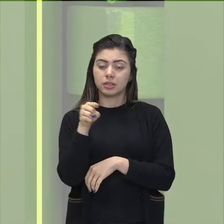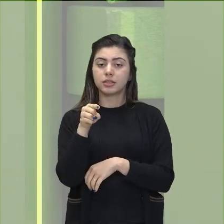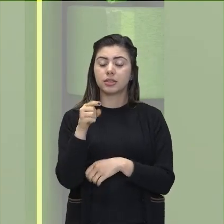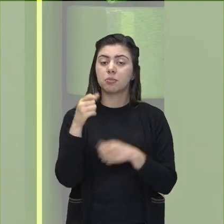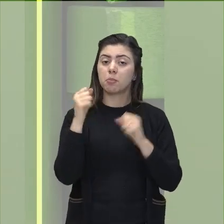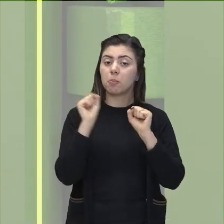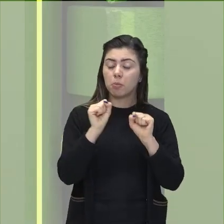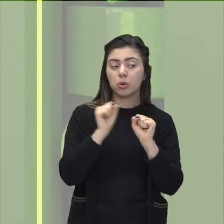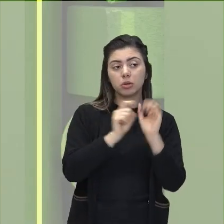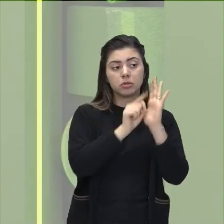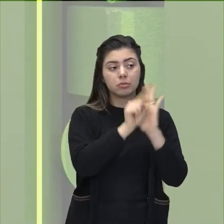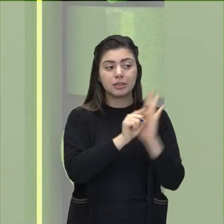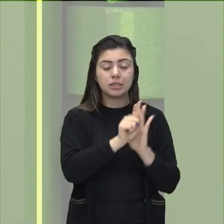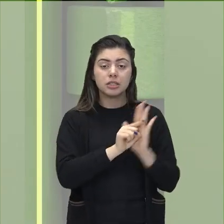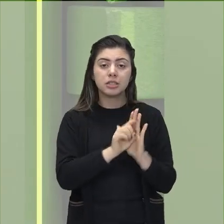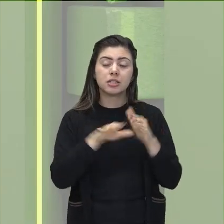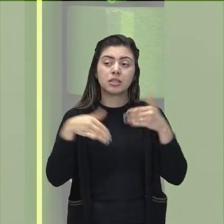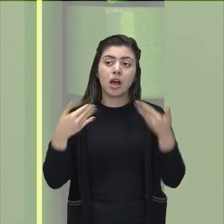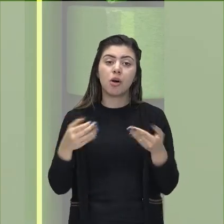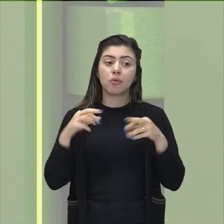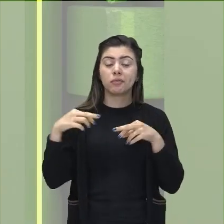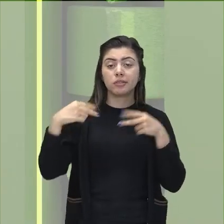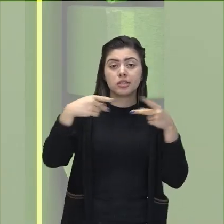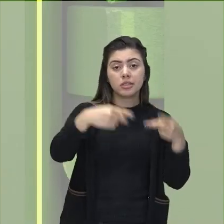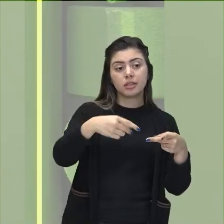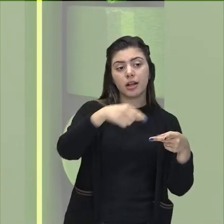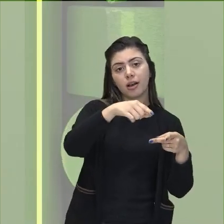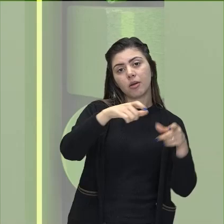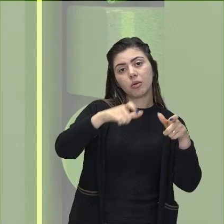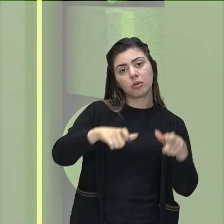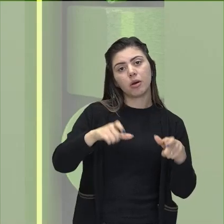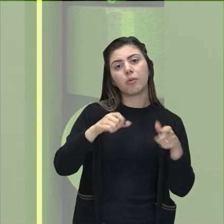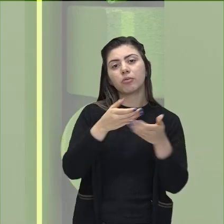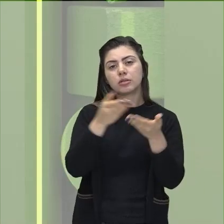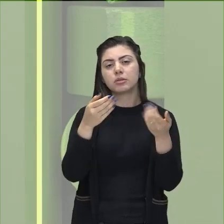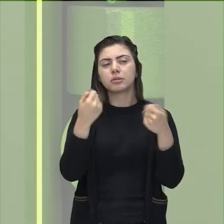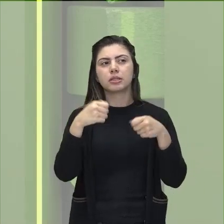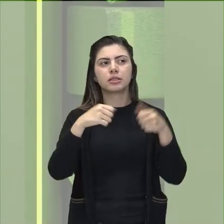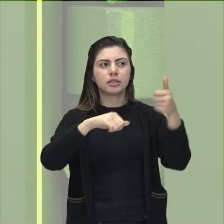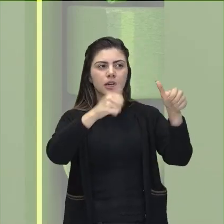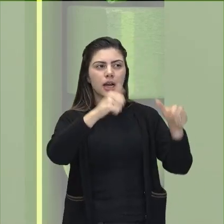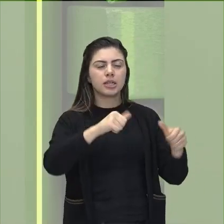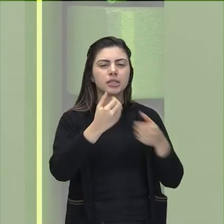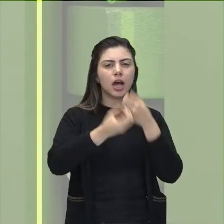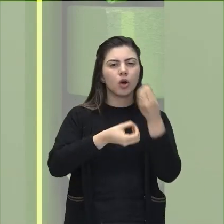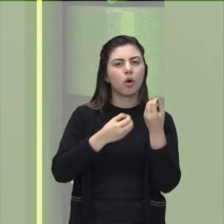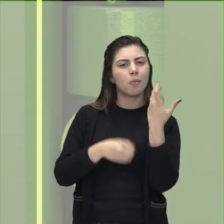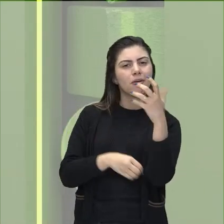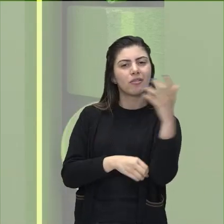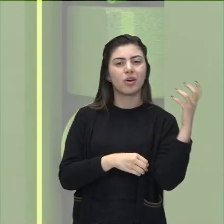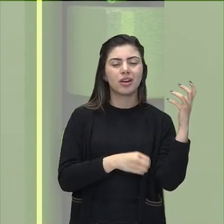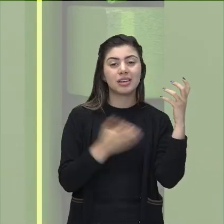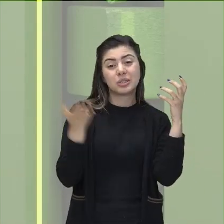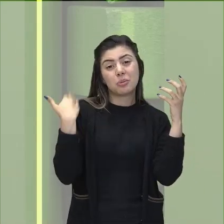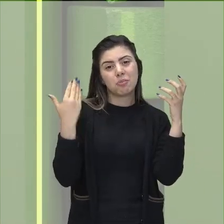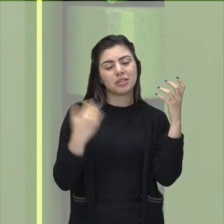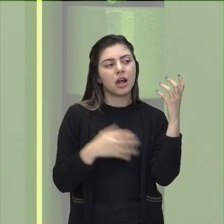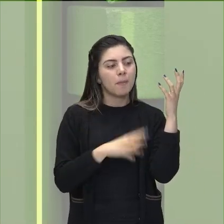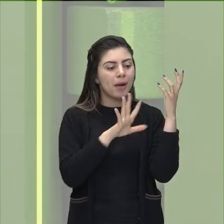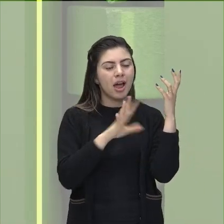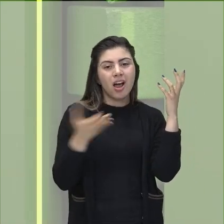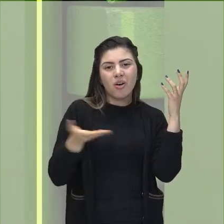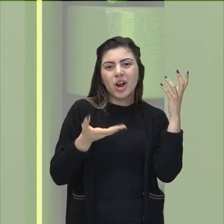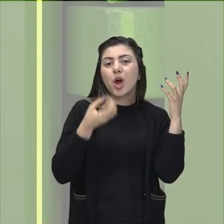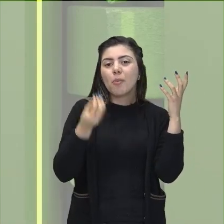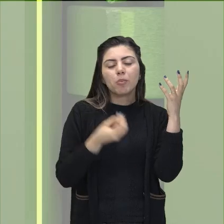pesquisar ou de ir até um local como esse, procure e analise essa região, essa mata que antigamente existia e